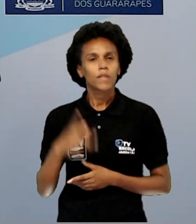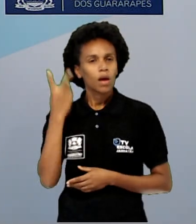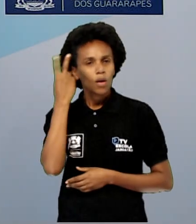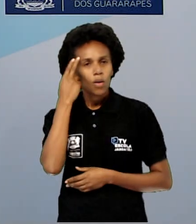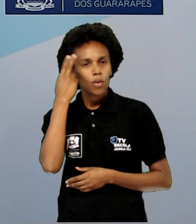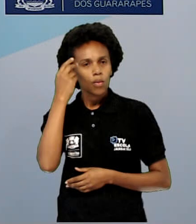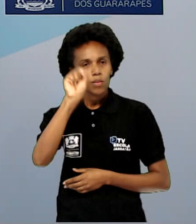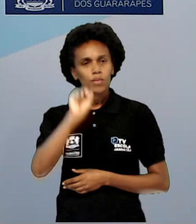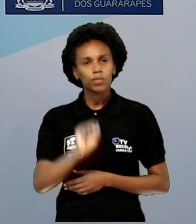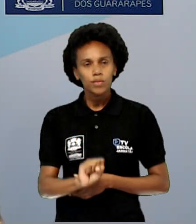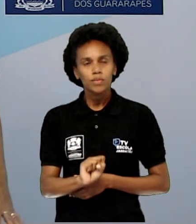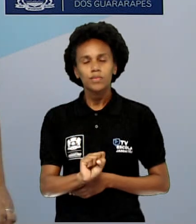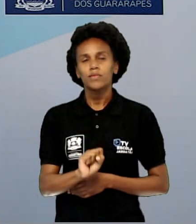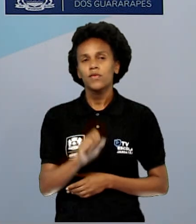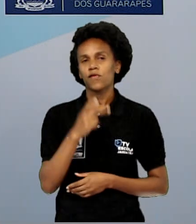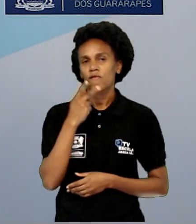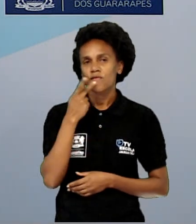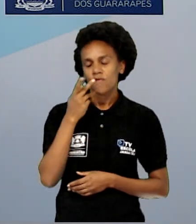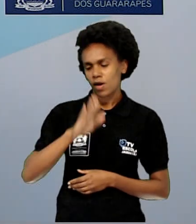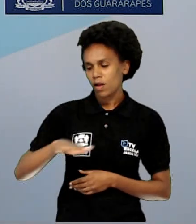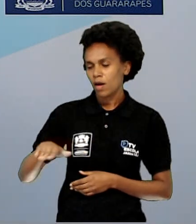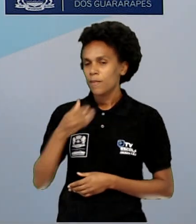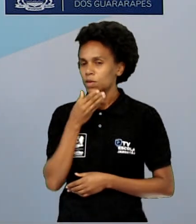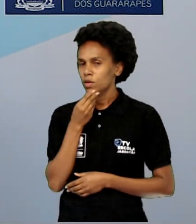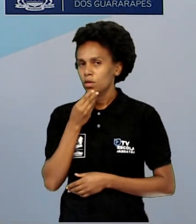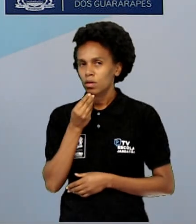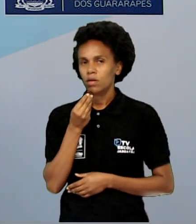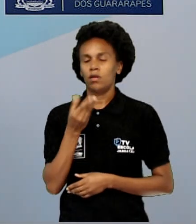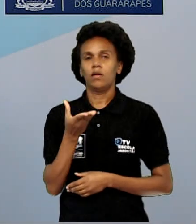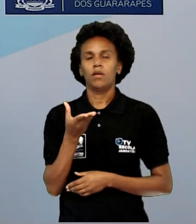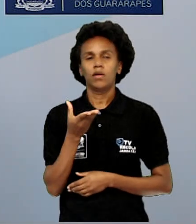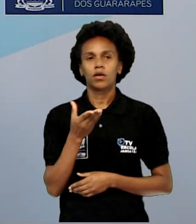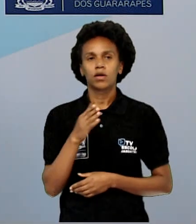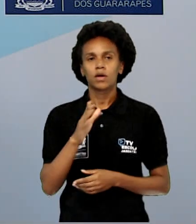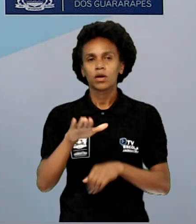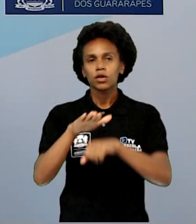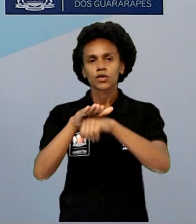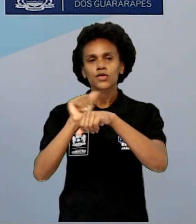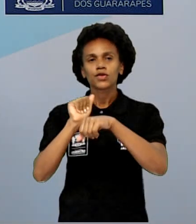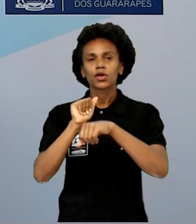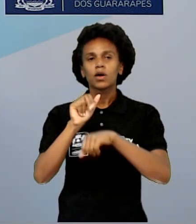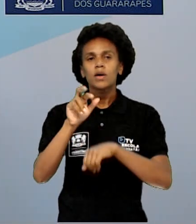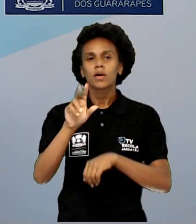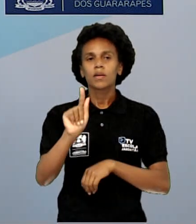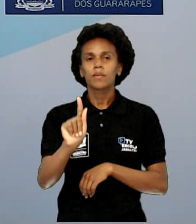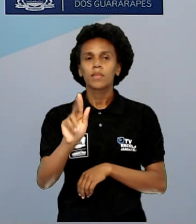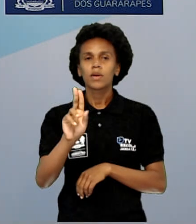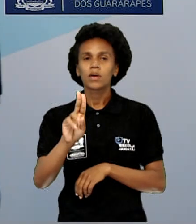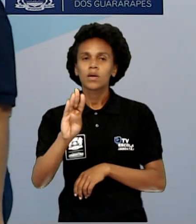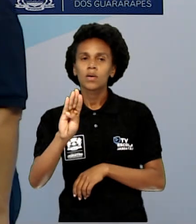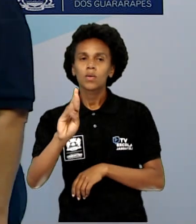menino, criança, pirralha, chama de guri, tá certo? Então, esse guri é um chamamento, é um vocativo.